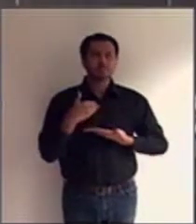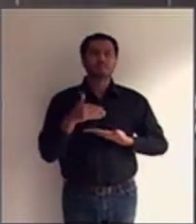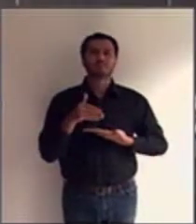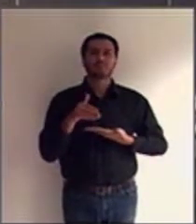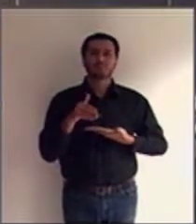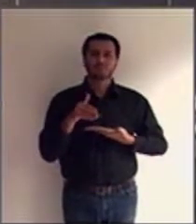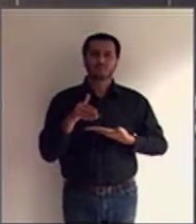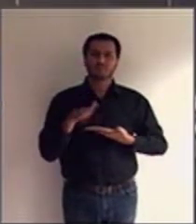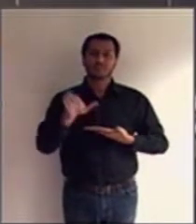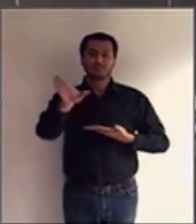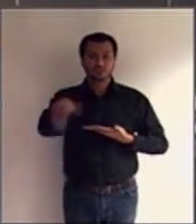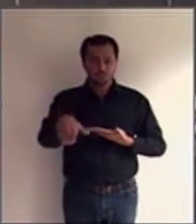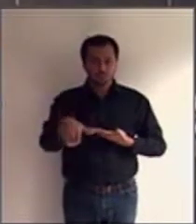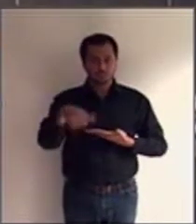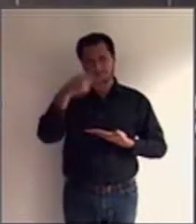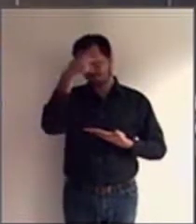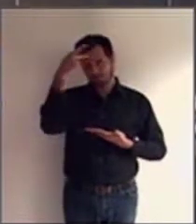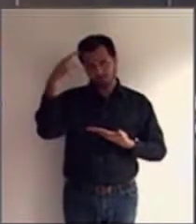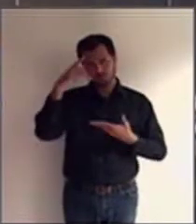para ser interrogado.